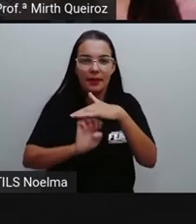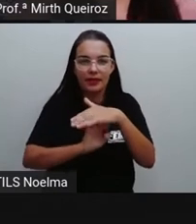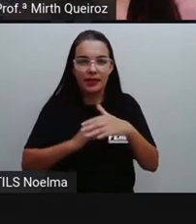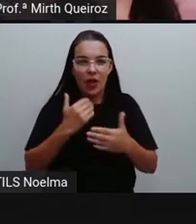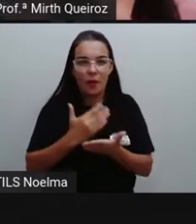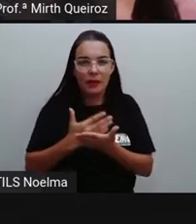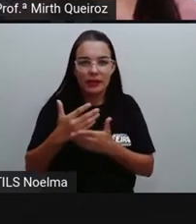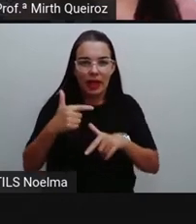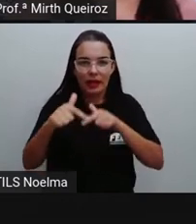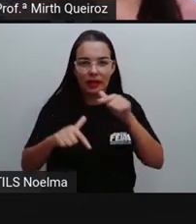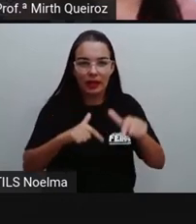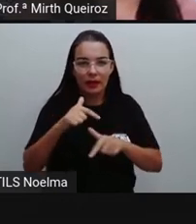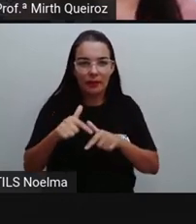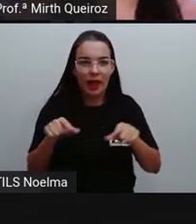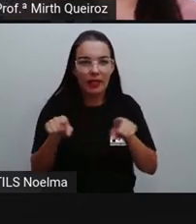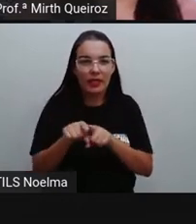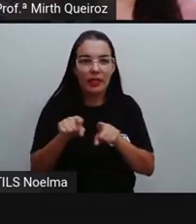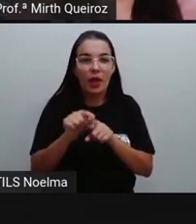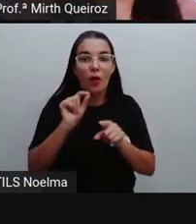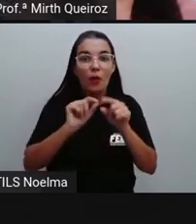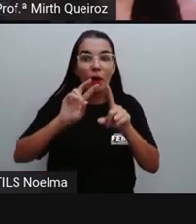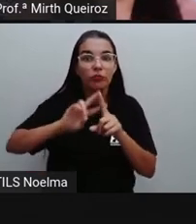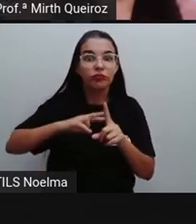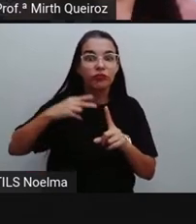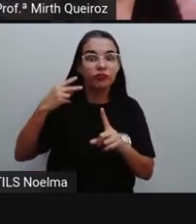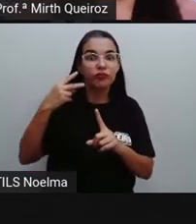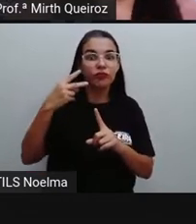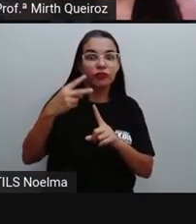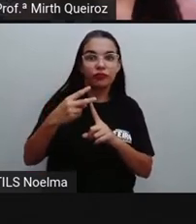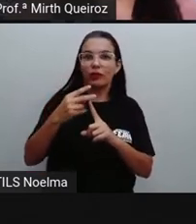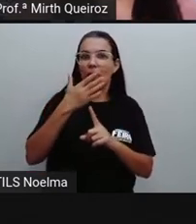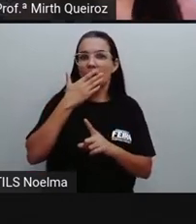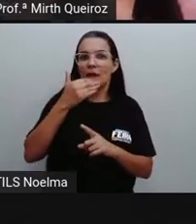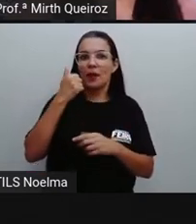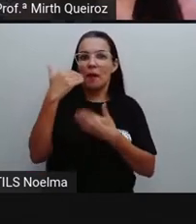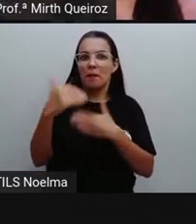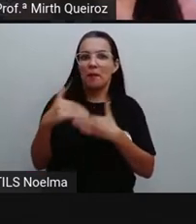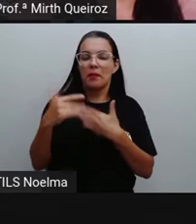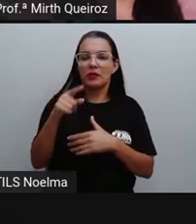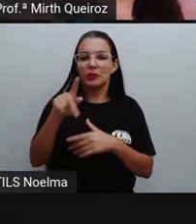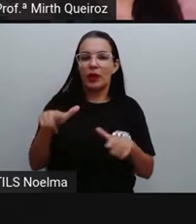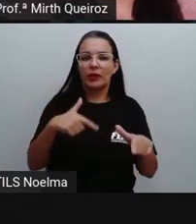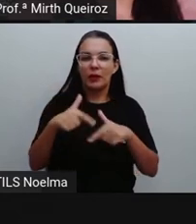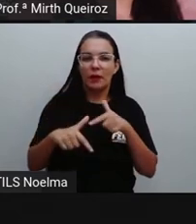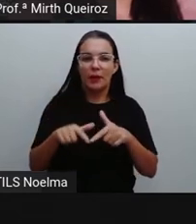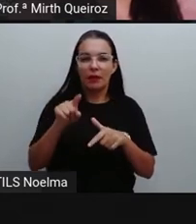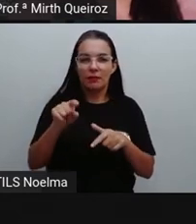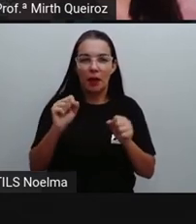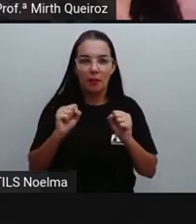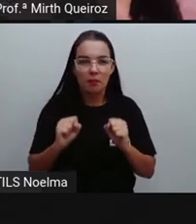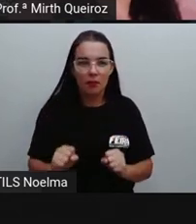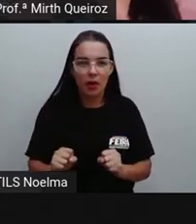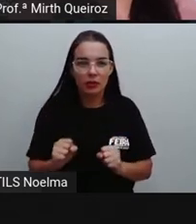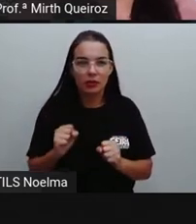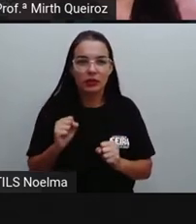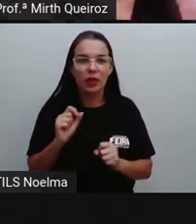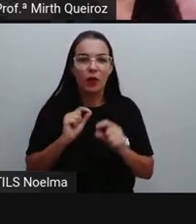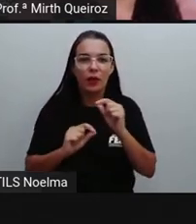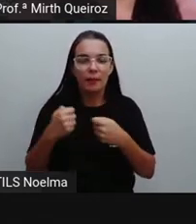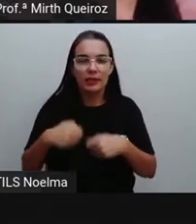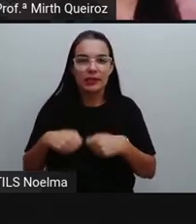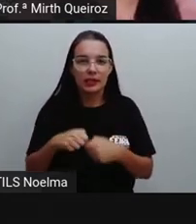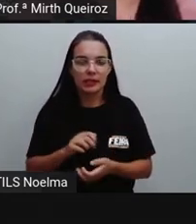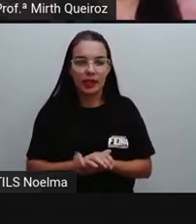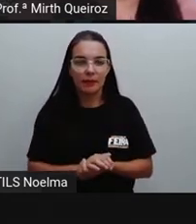empresa, tendo em vista seu alto desempenho no teste. As condições para autuação são